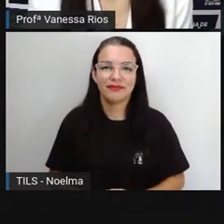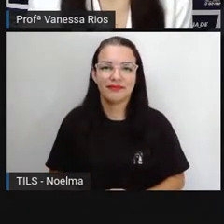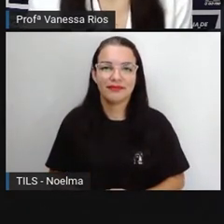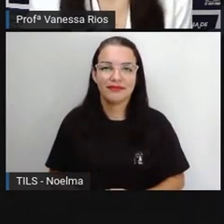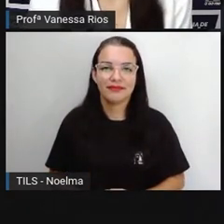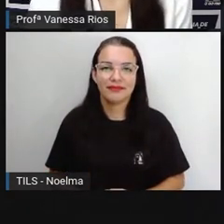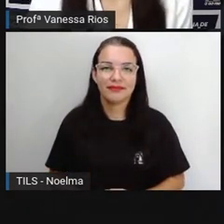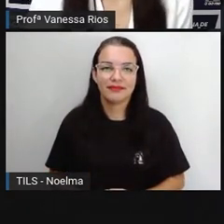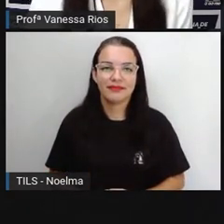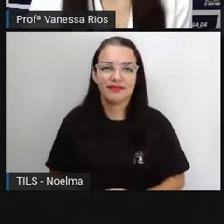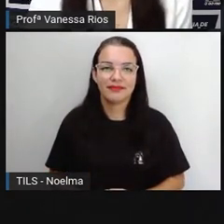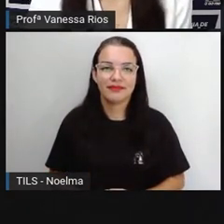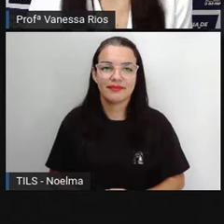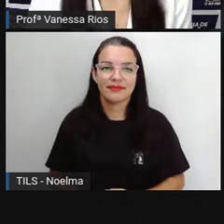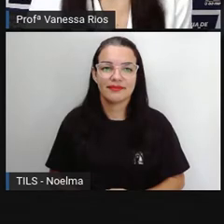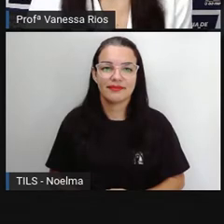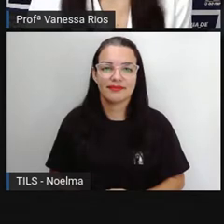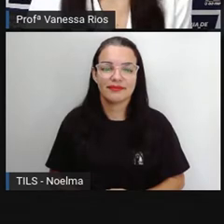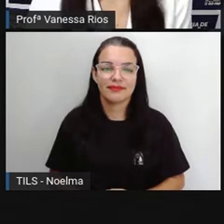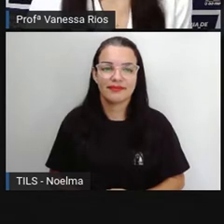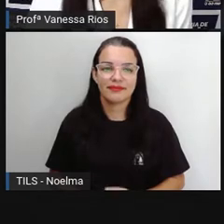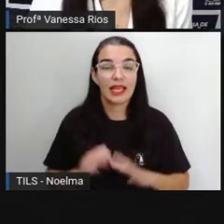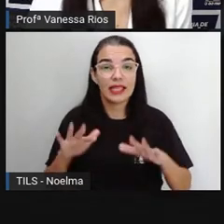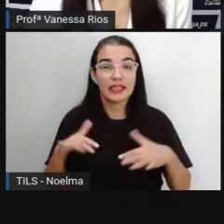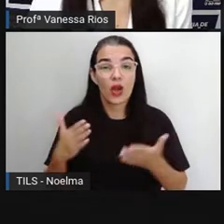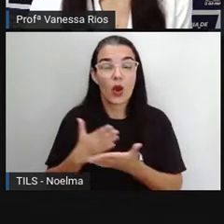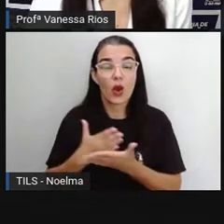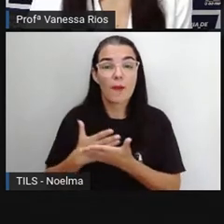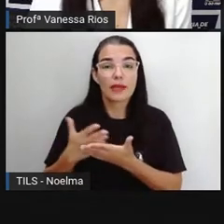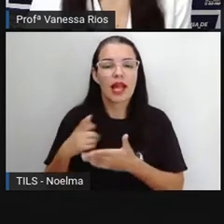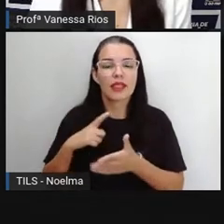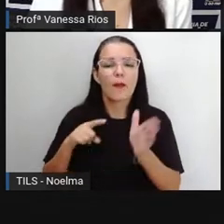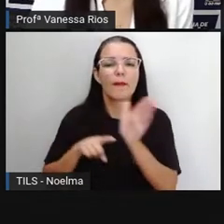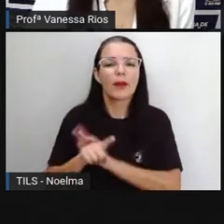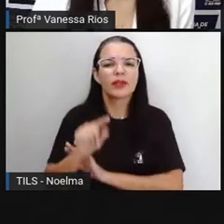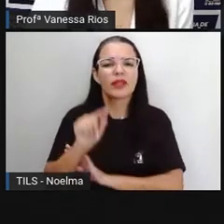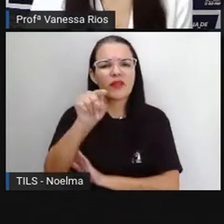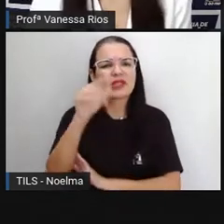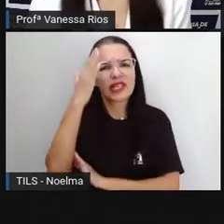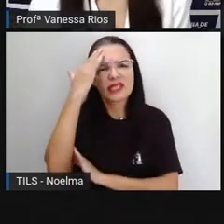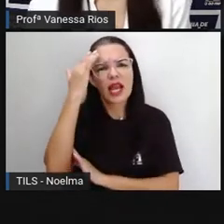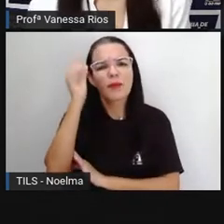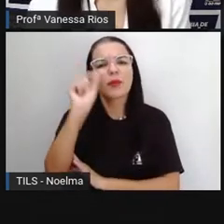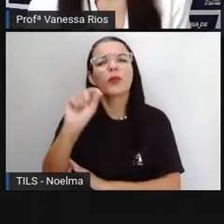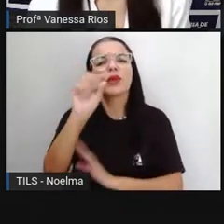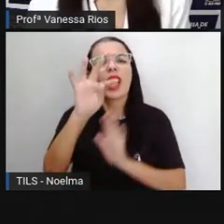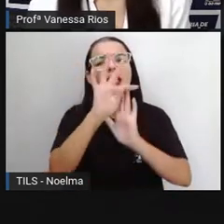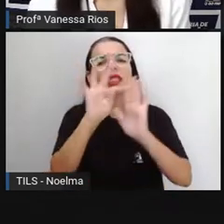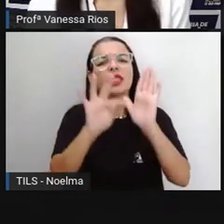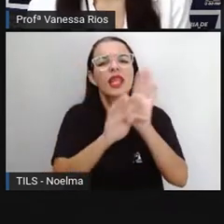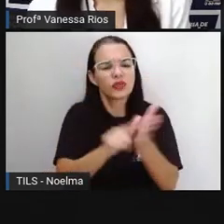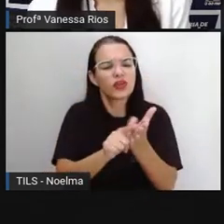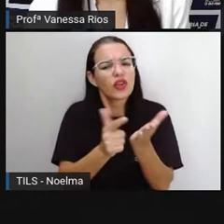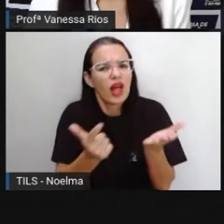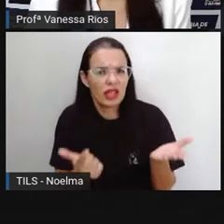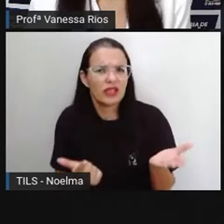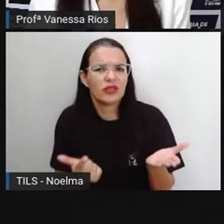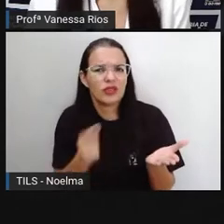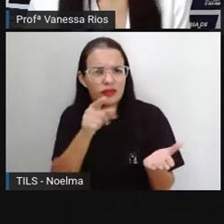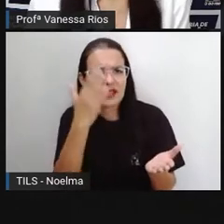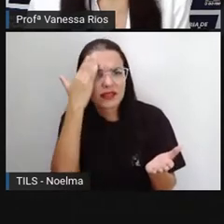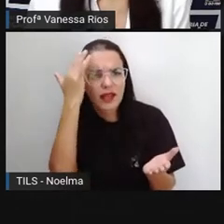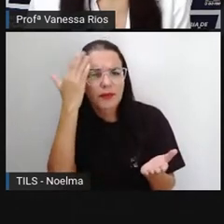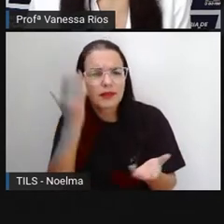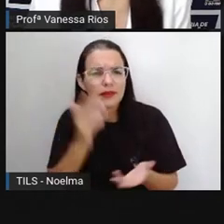E aí, para começar, para iniciar justamente com uma pergunta, você sabe o que são textos jornalísticos?